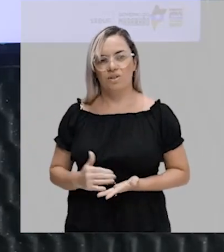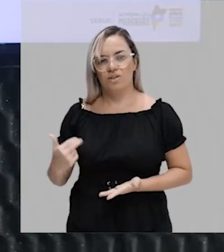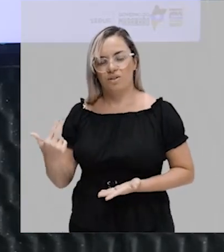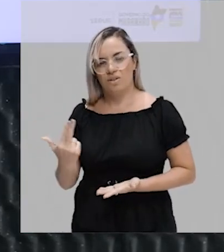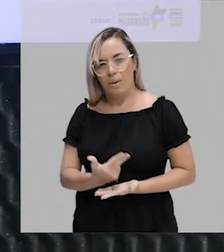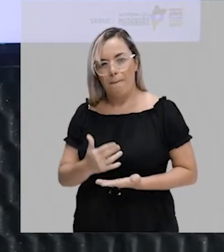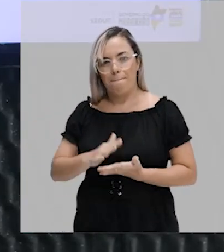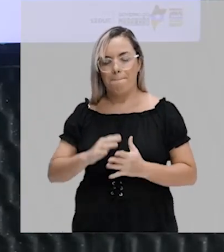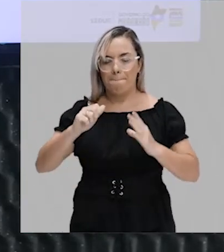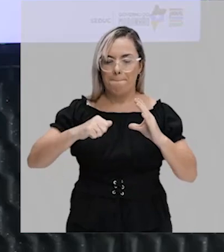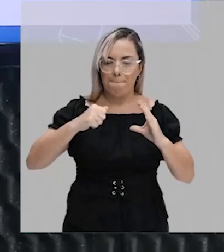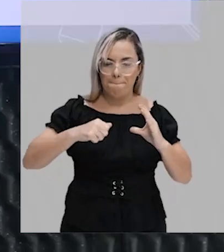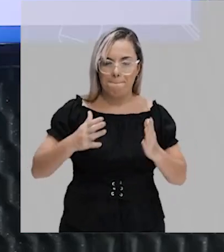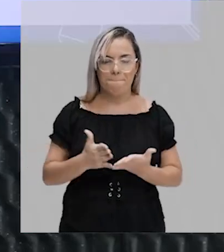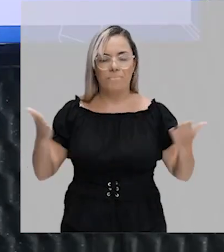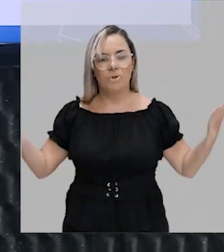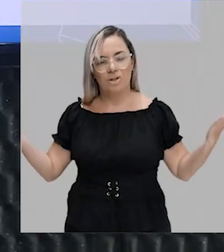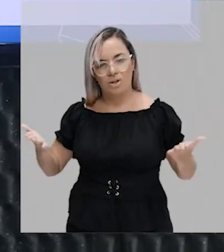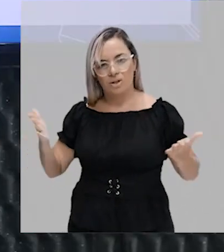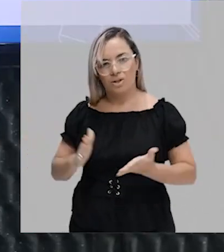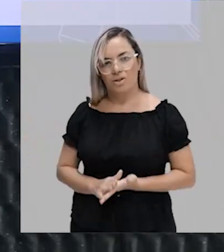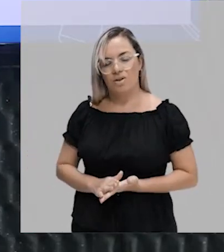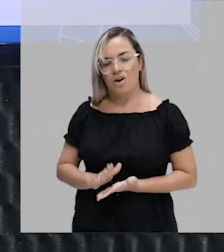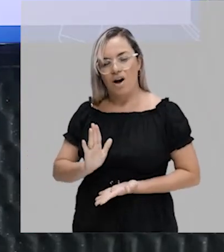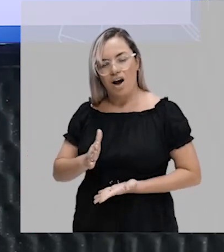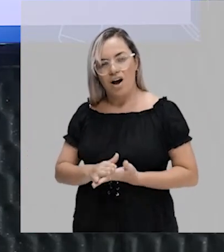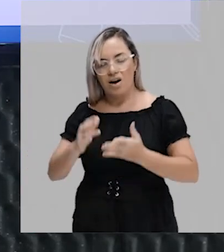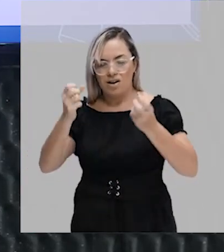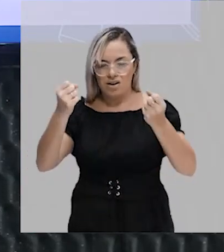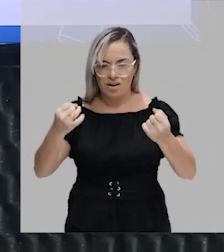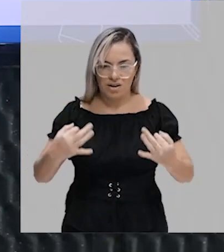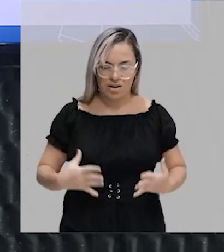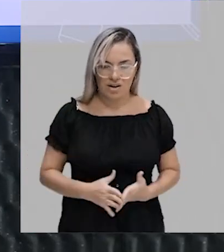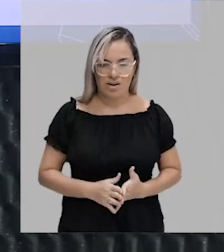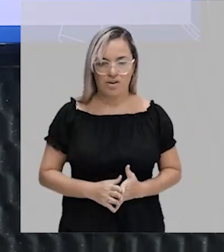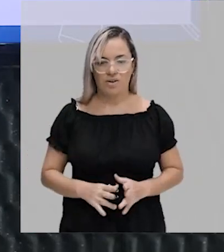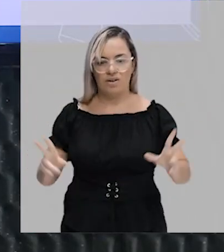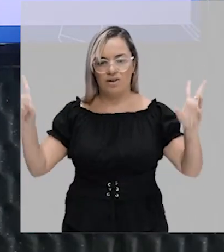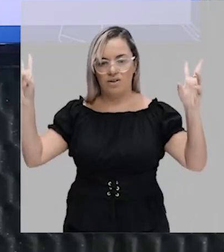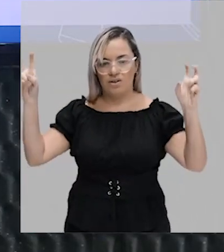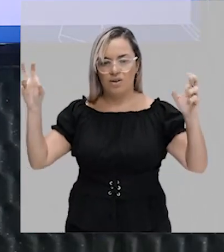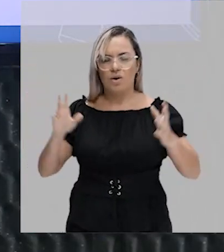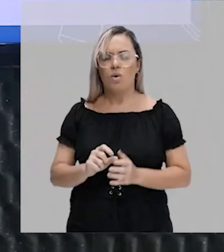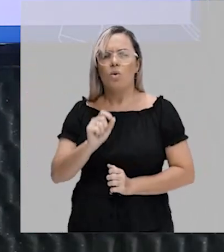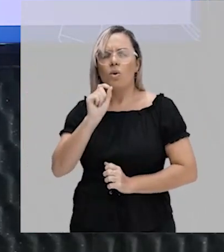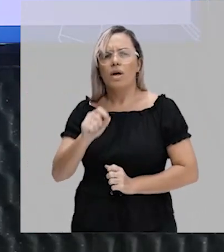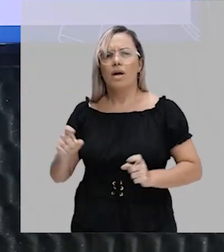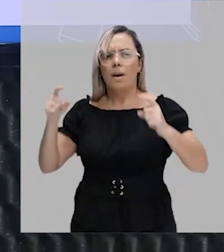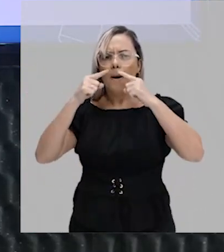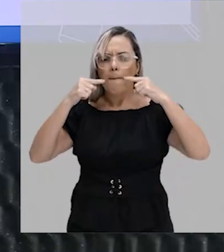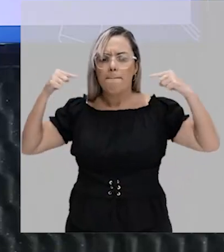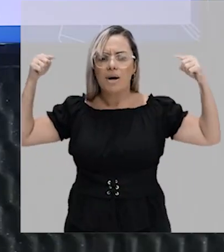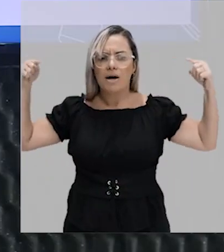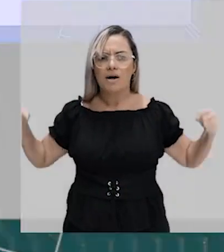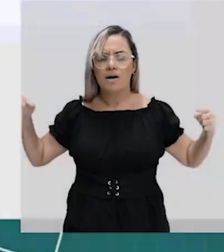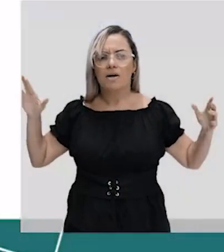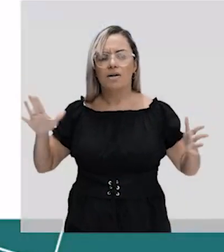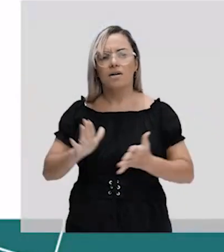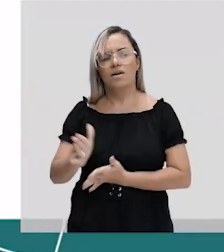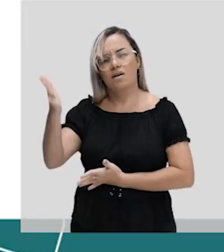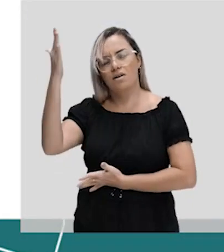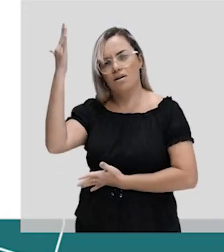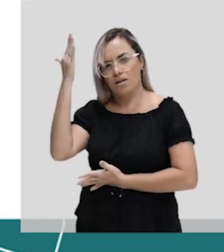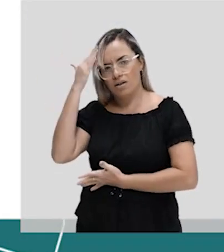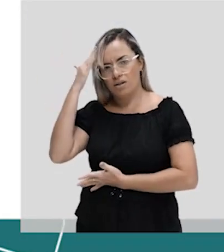nossa videoaula de hoje, a gente vai estudar o assunto o que é patriarcado. E para a gente poder entender direitinho toda essa